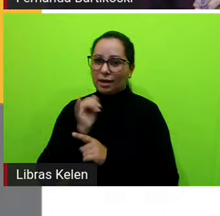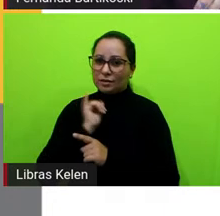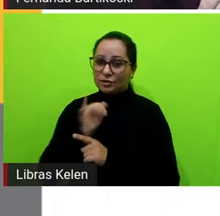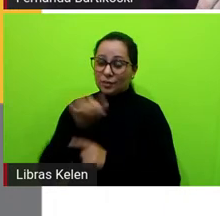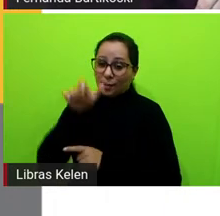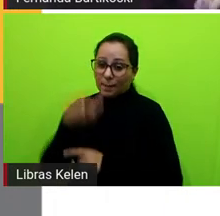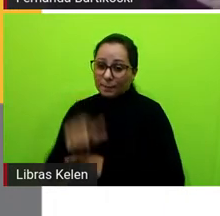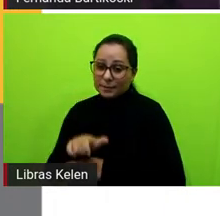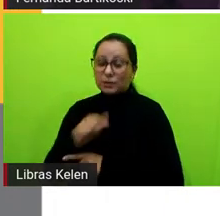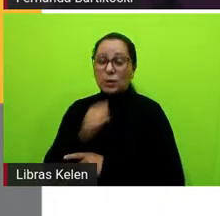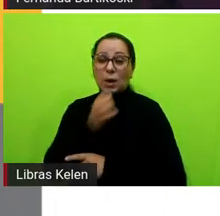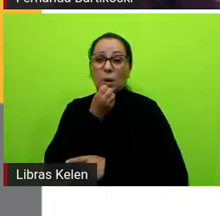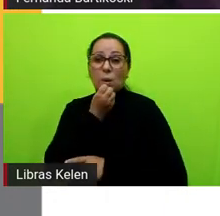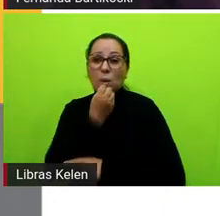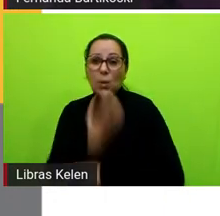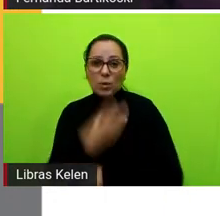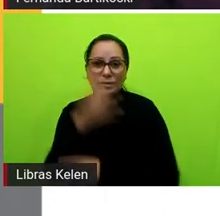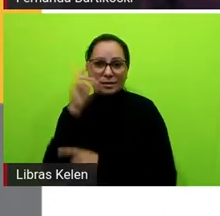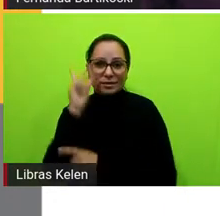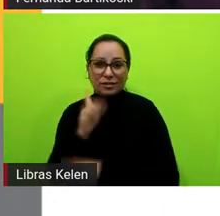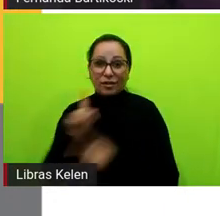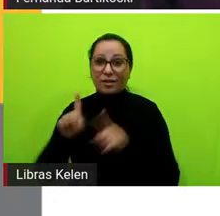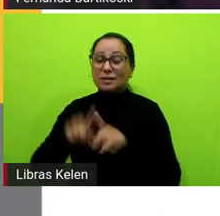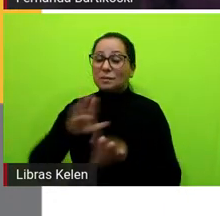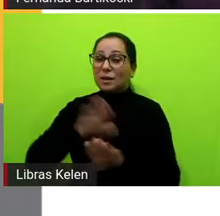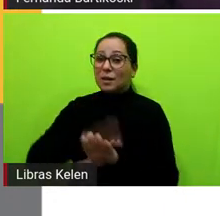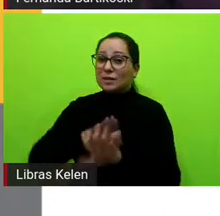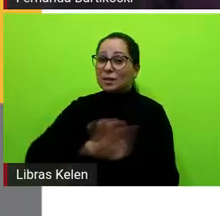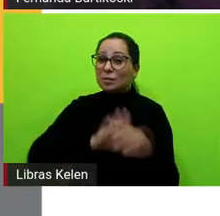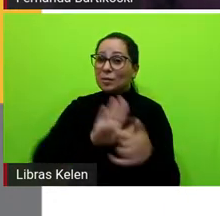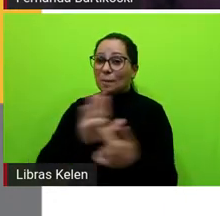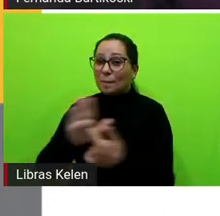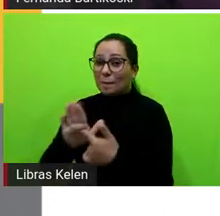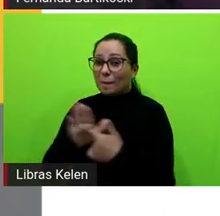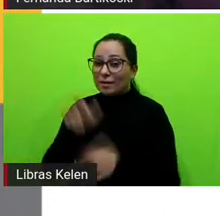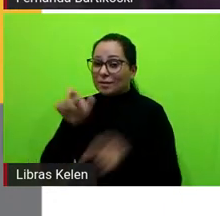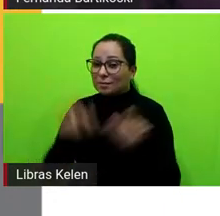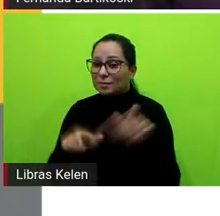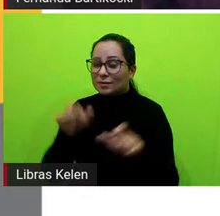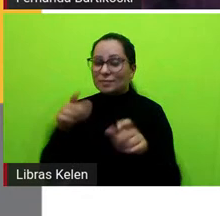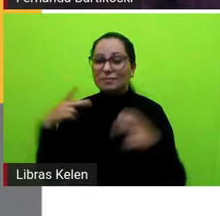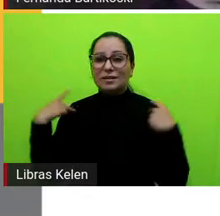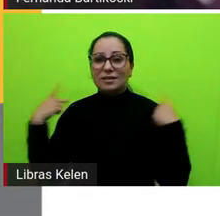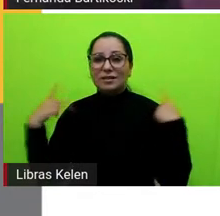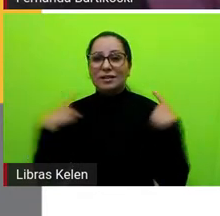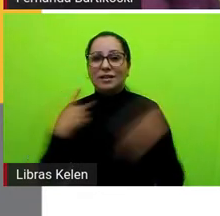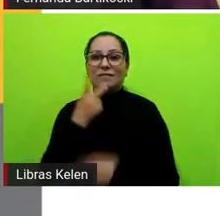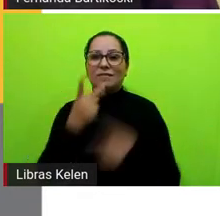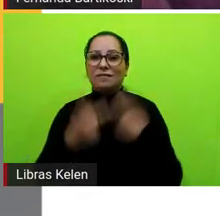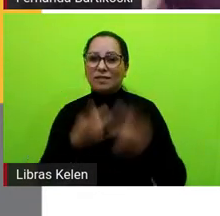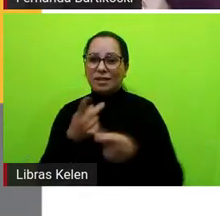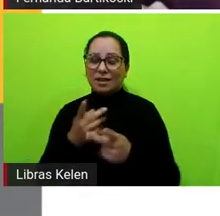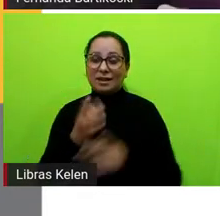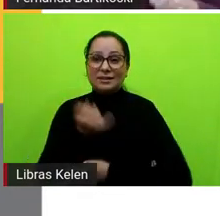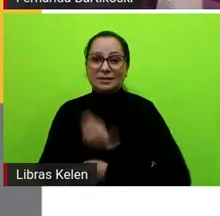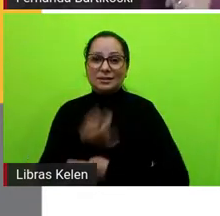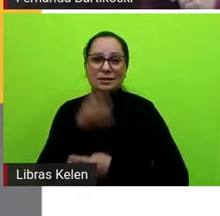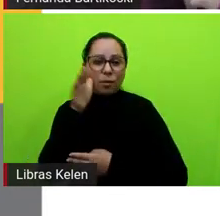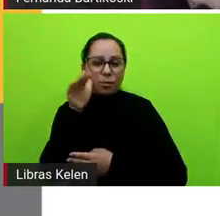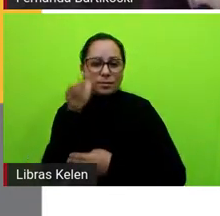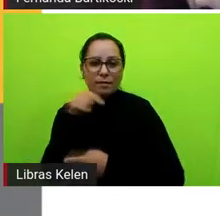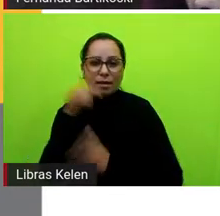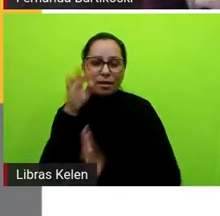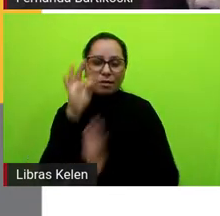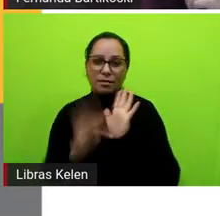conta a história e o tempo evidenciado pelas falas dos personagens porque se nós formos dar uma olhadinha lá no texto eu